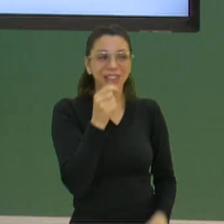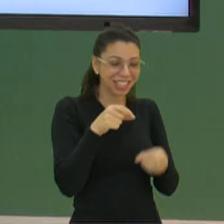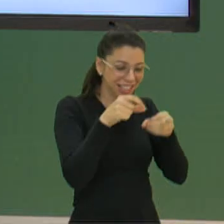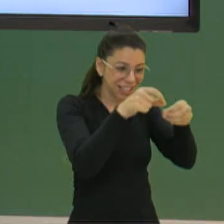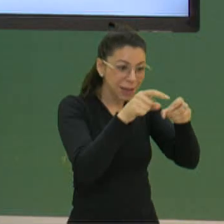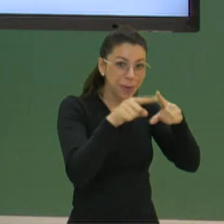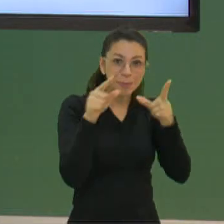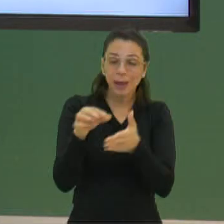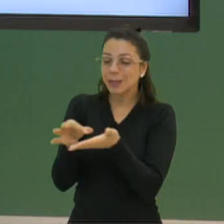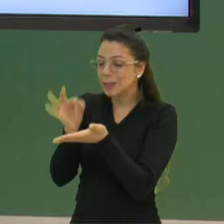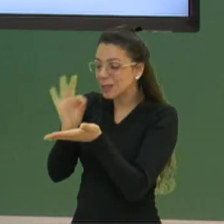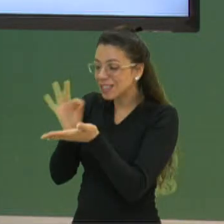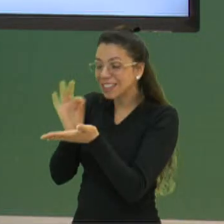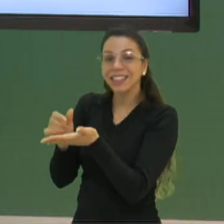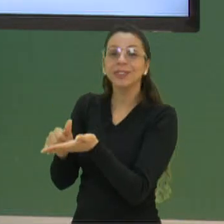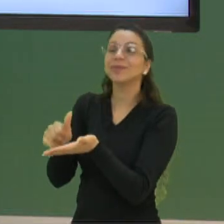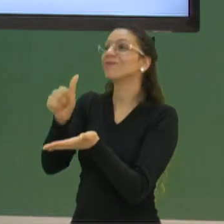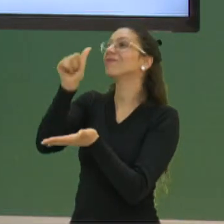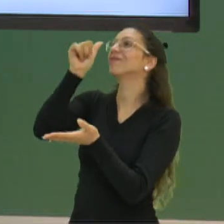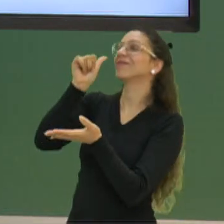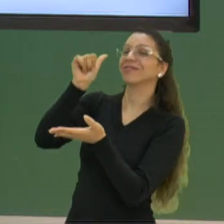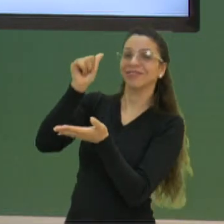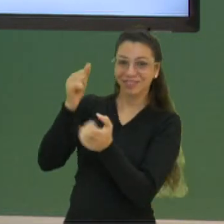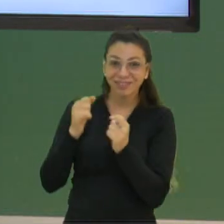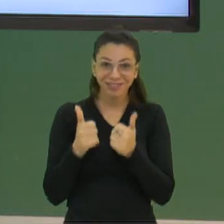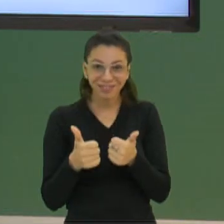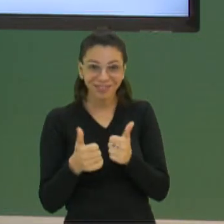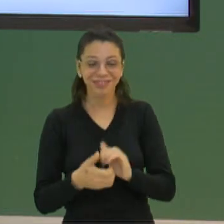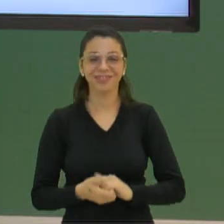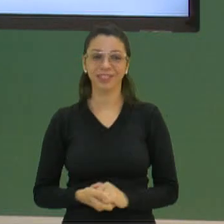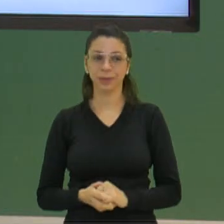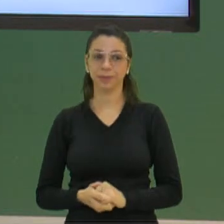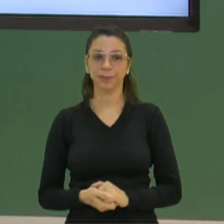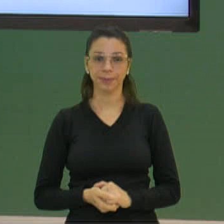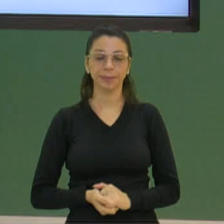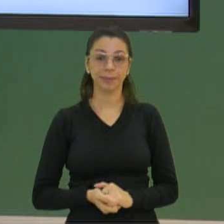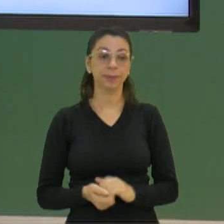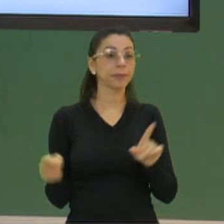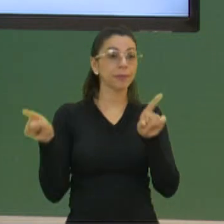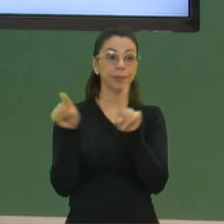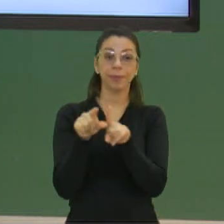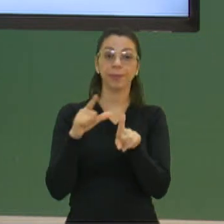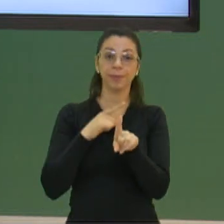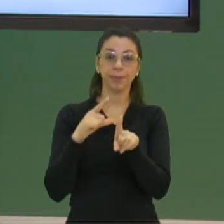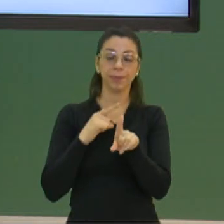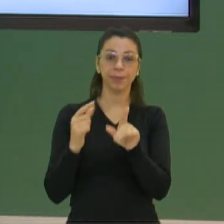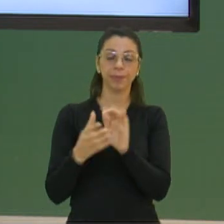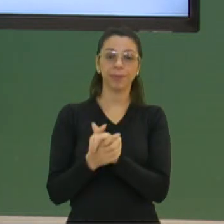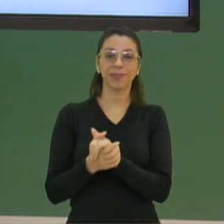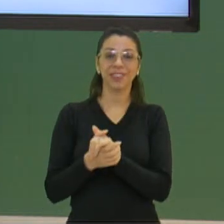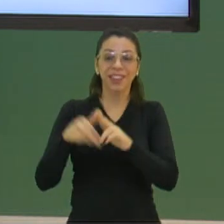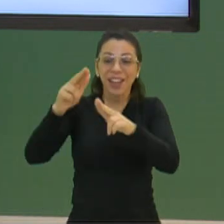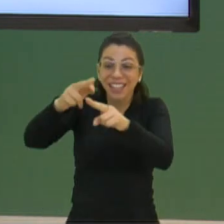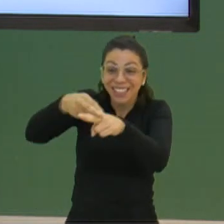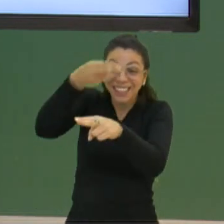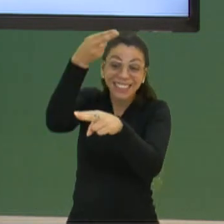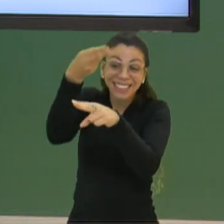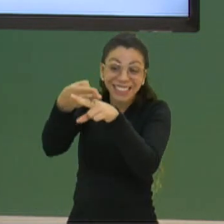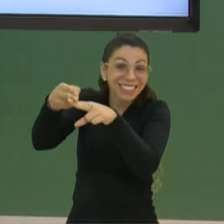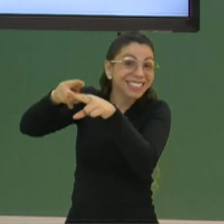tomar algo que foi extraído de dentro dela. Além disso, a gente tem o chocolate.